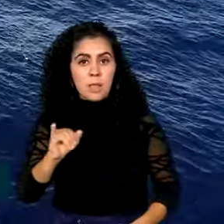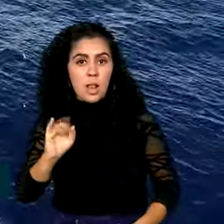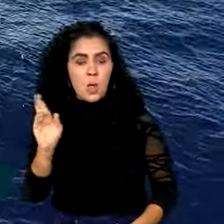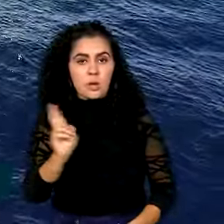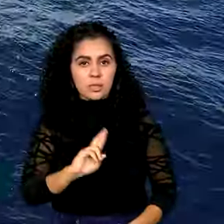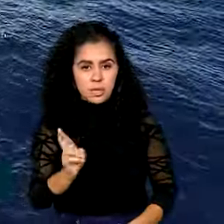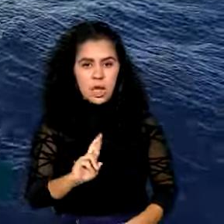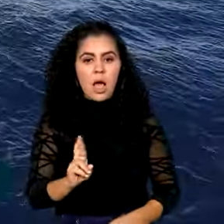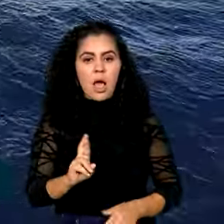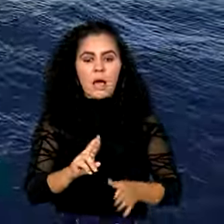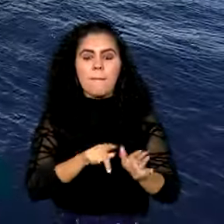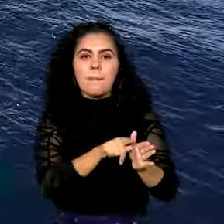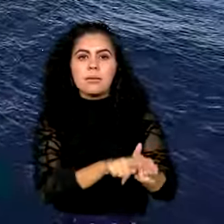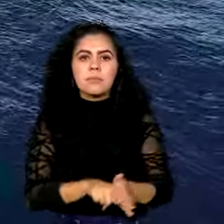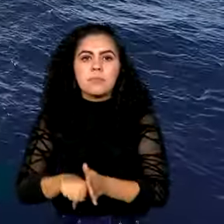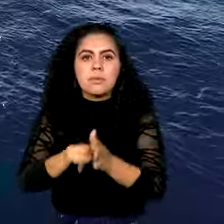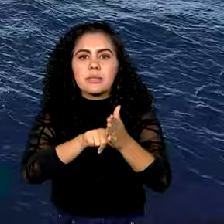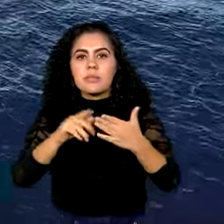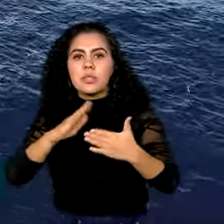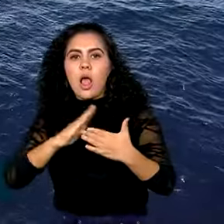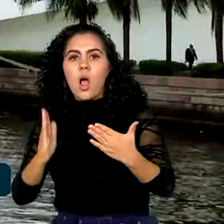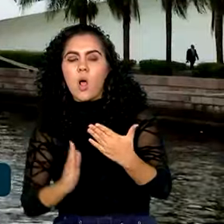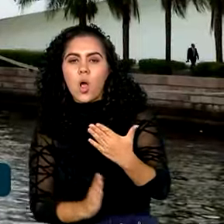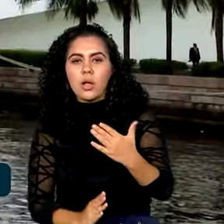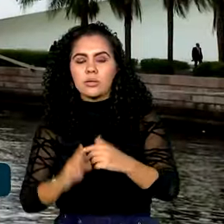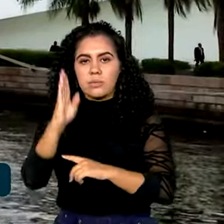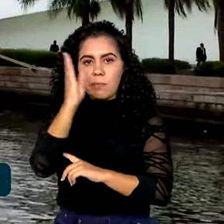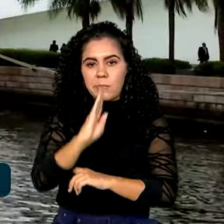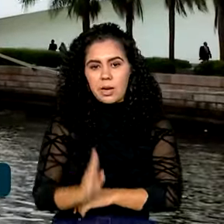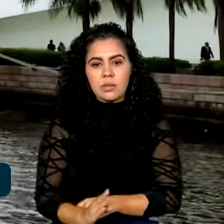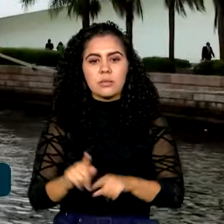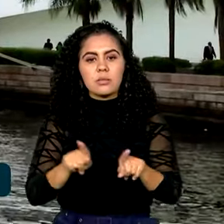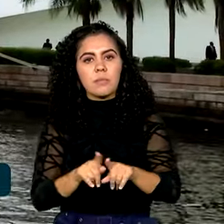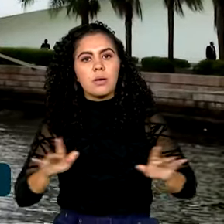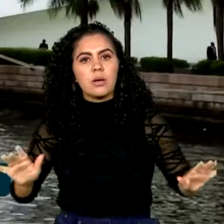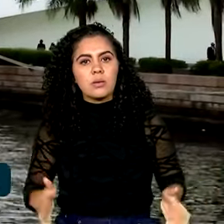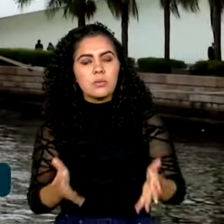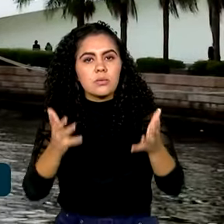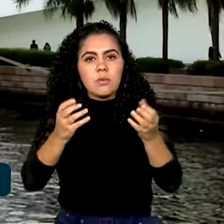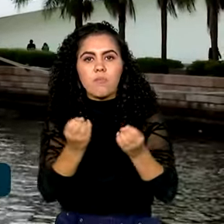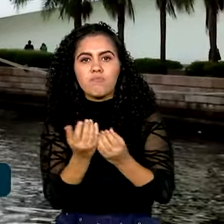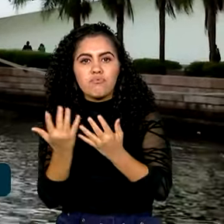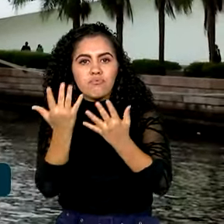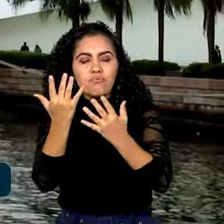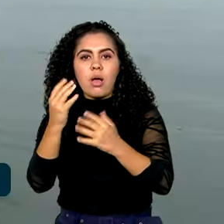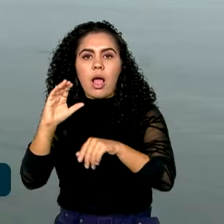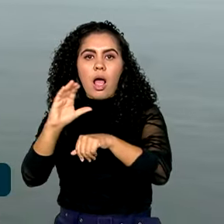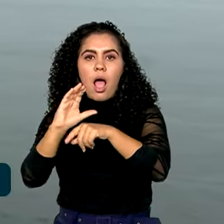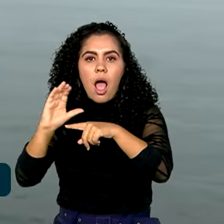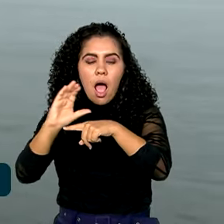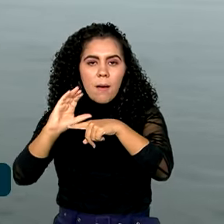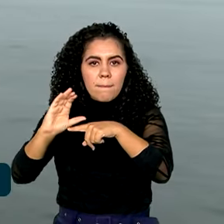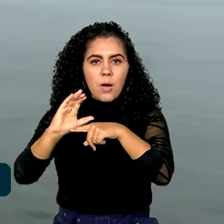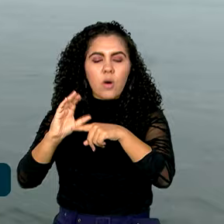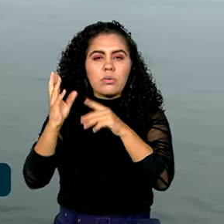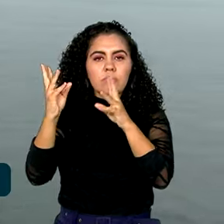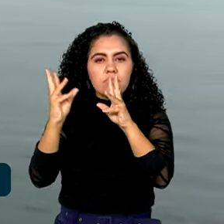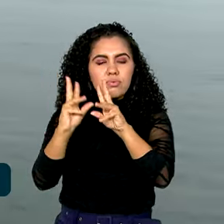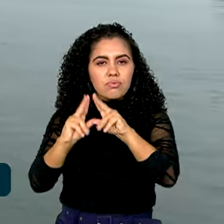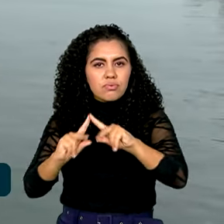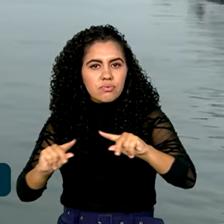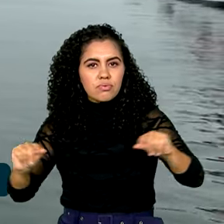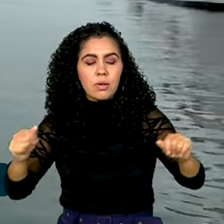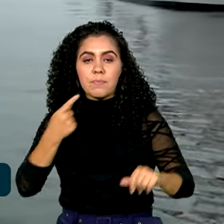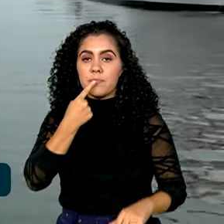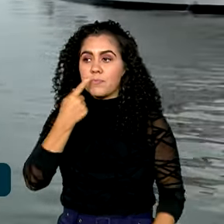fortalecimento da indústria naval e o incentivo à descarbonização da frota marítima. Foram anunciadas nesta